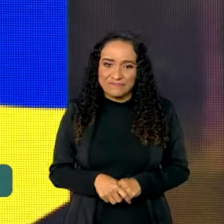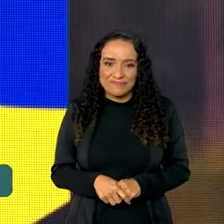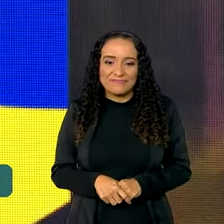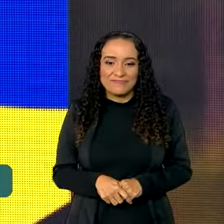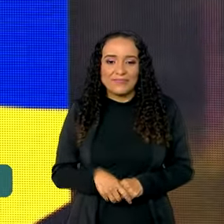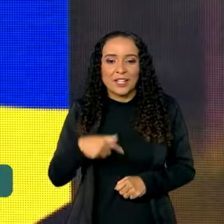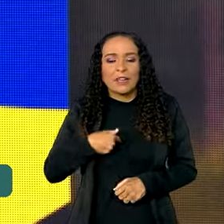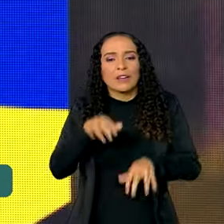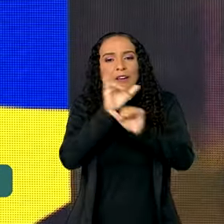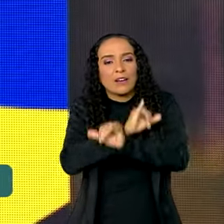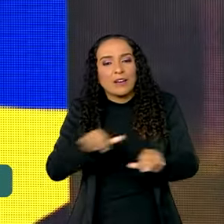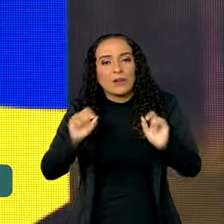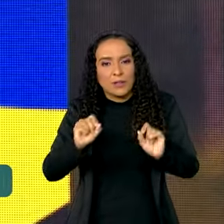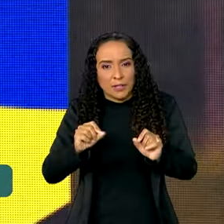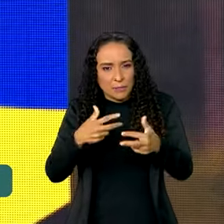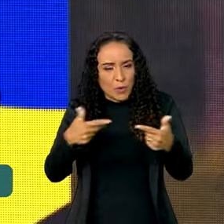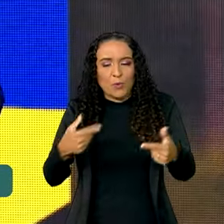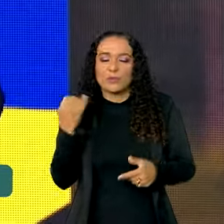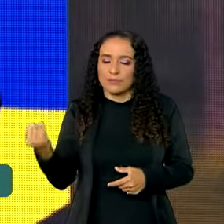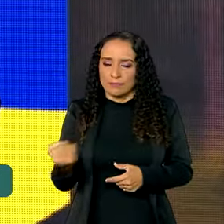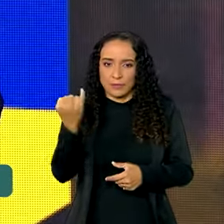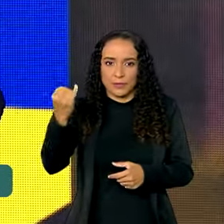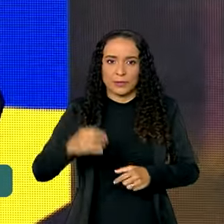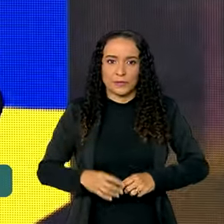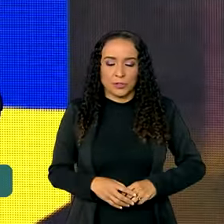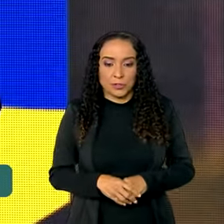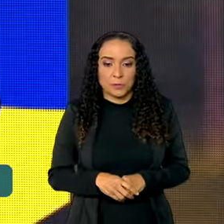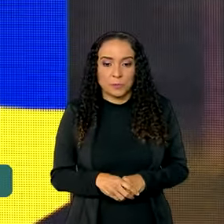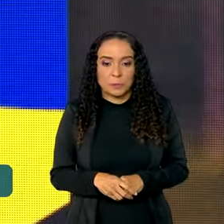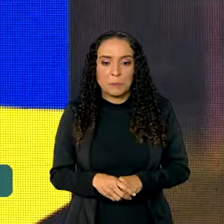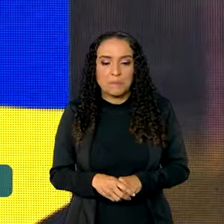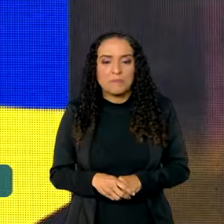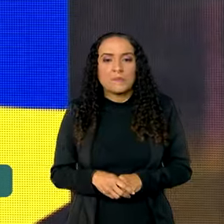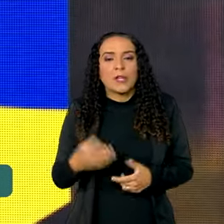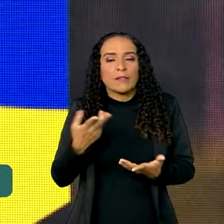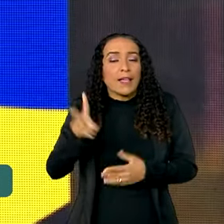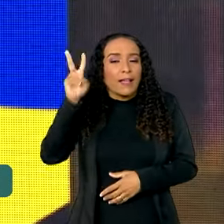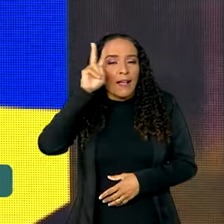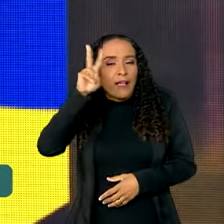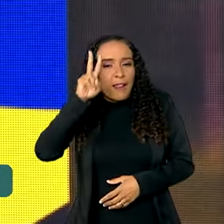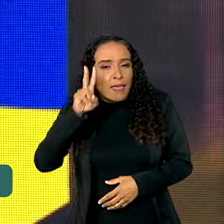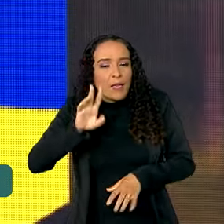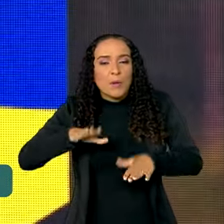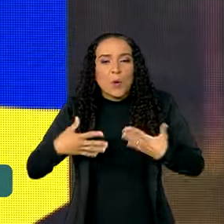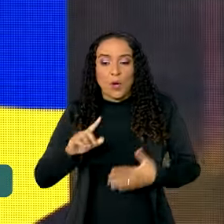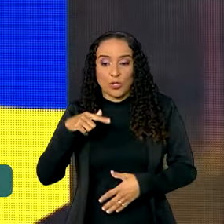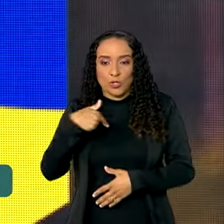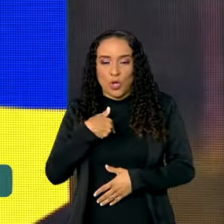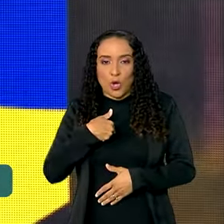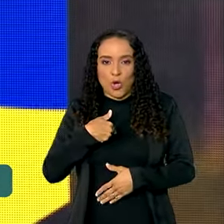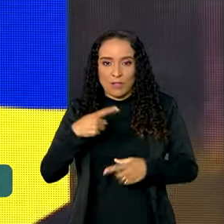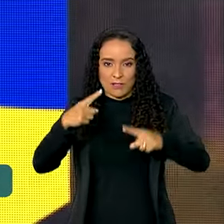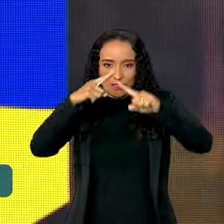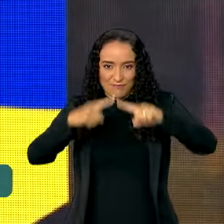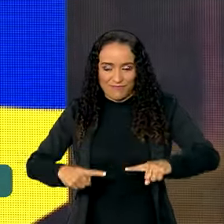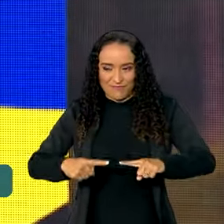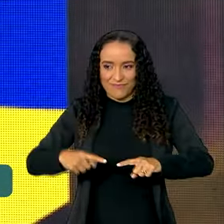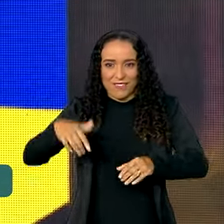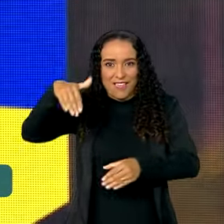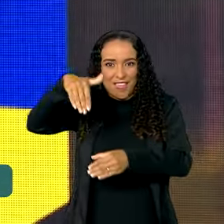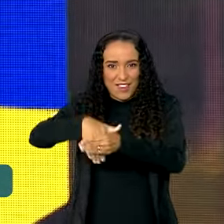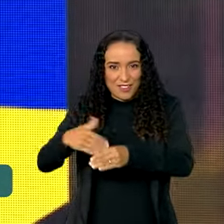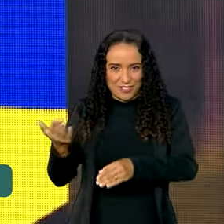Eu queria dizer para vocês uma coisa importante. Vocês estão lembrados que quando nós disputávamos as eleições,